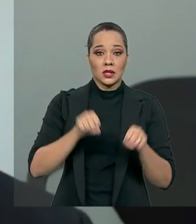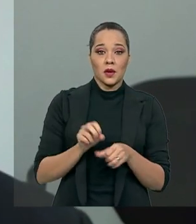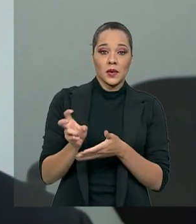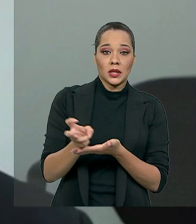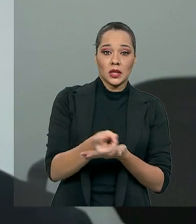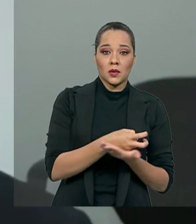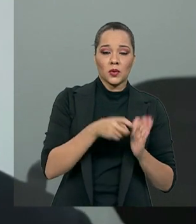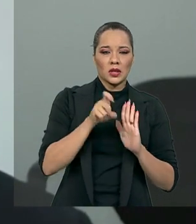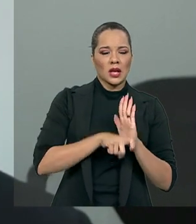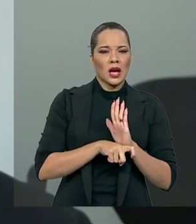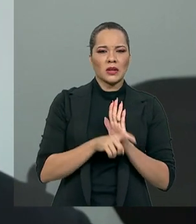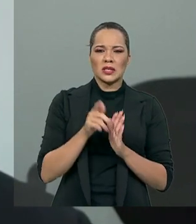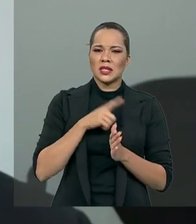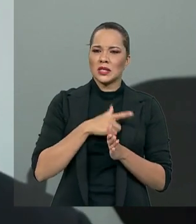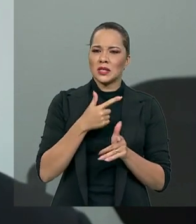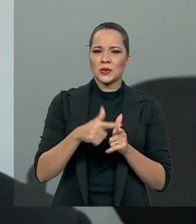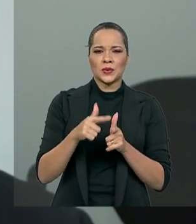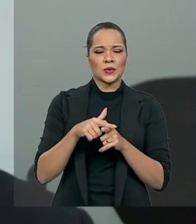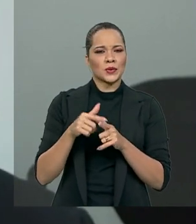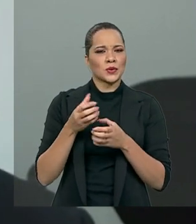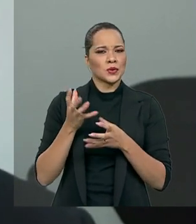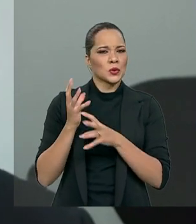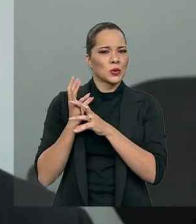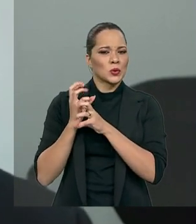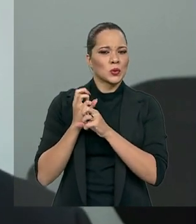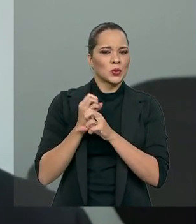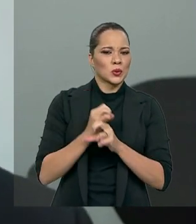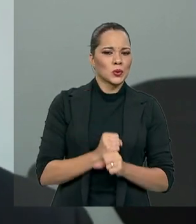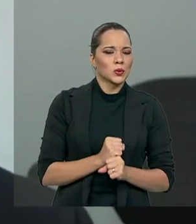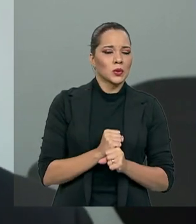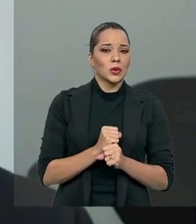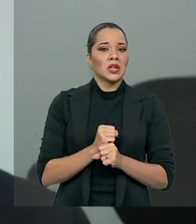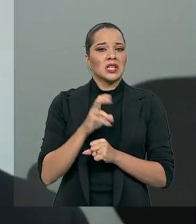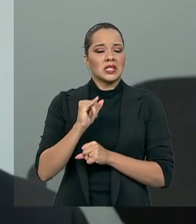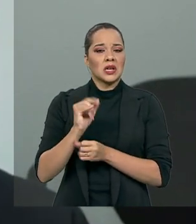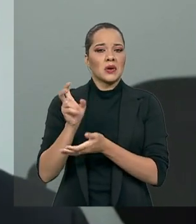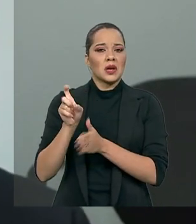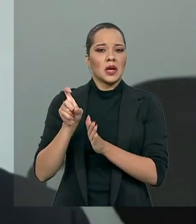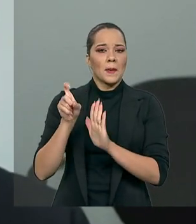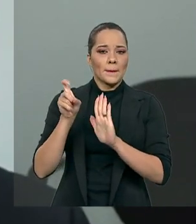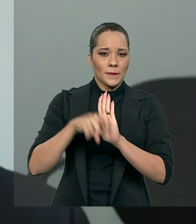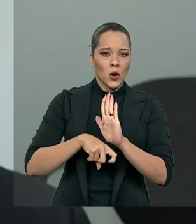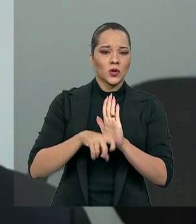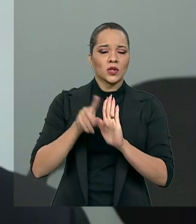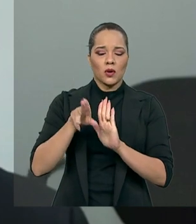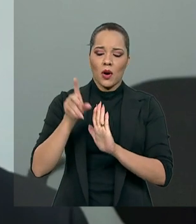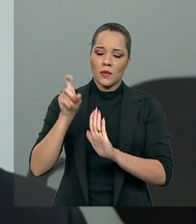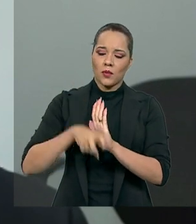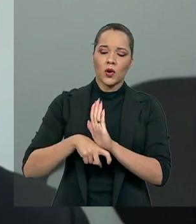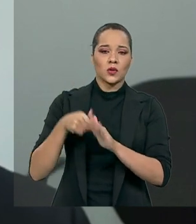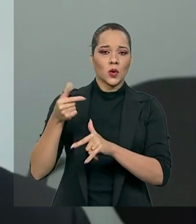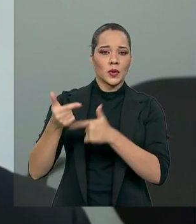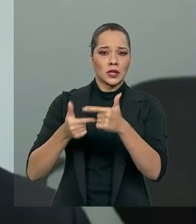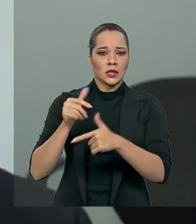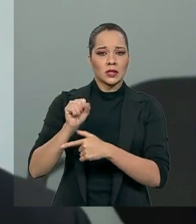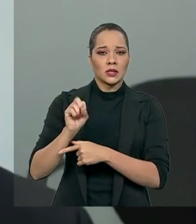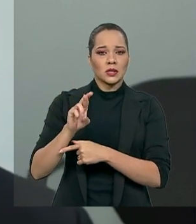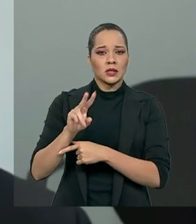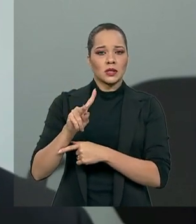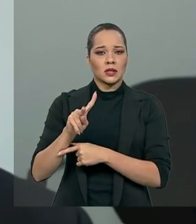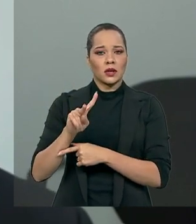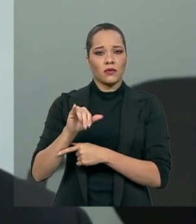cheio de incidências cumulativas, seja, por exemplo, um imposto como o imposto sobre serviços, que é